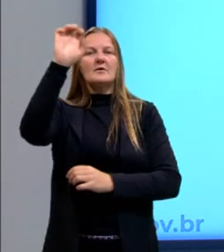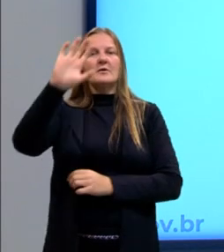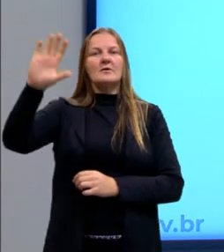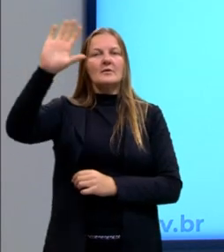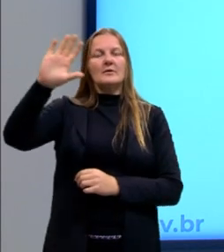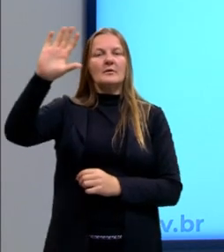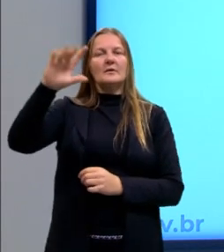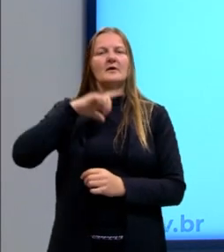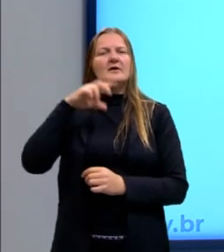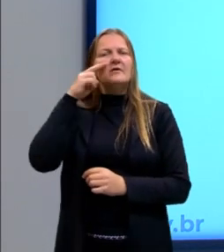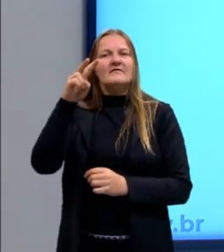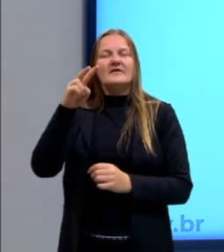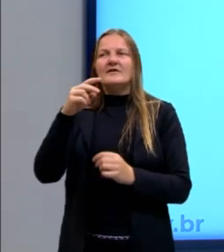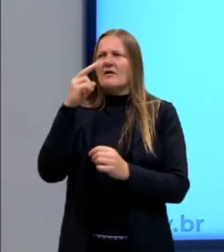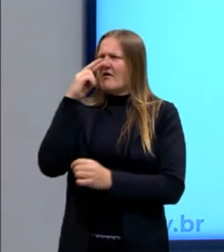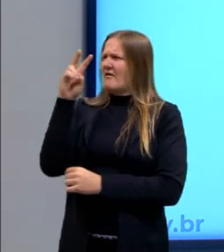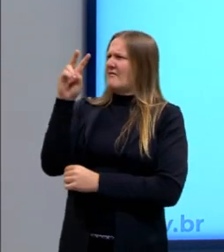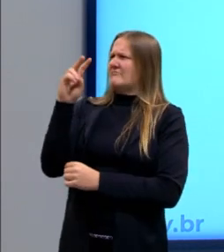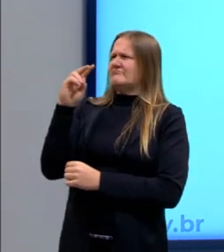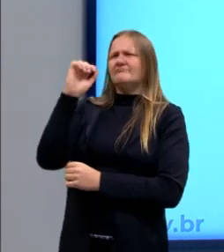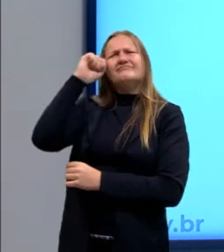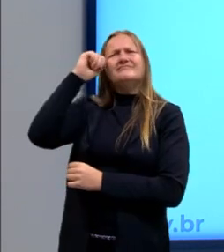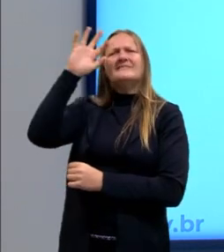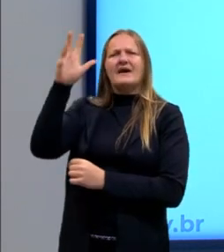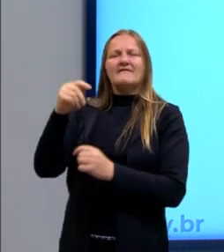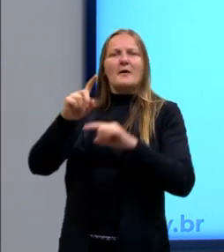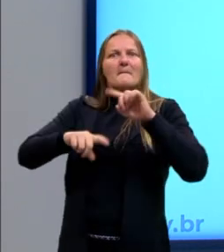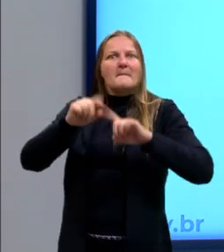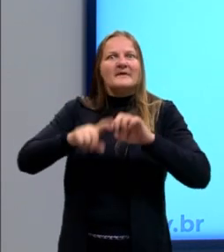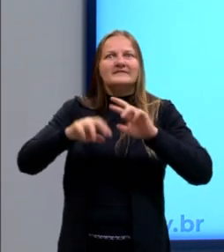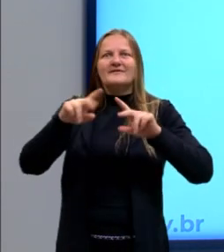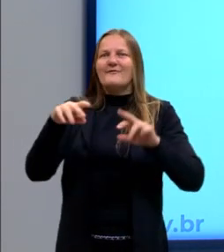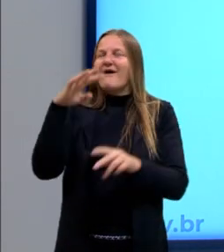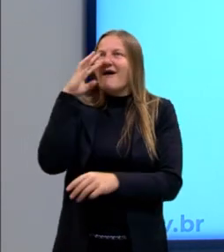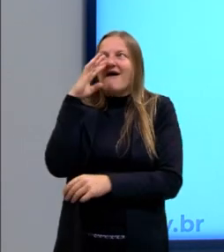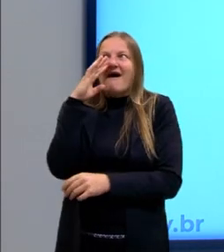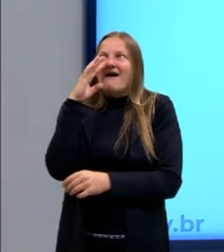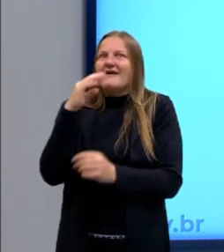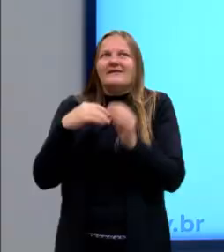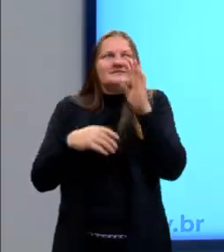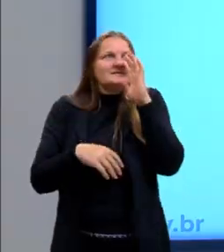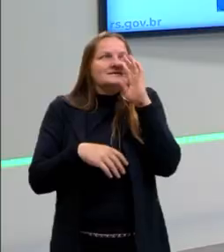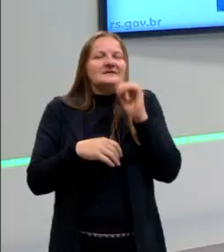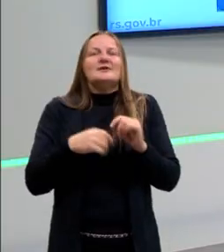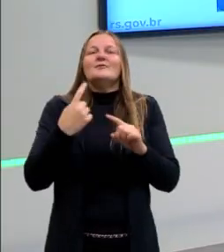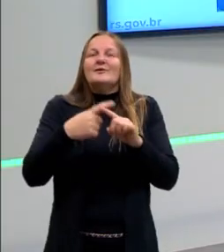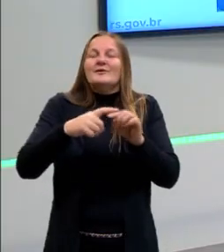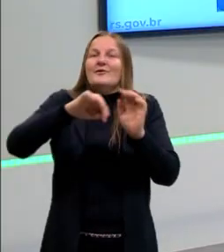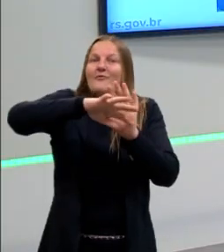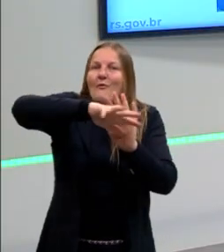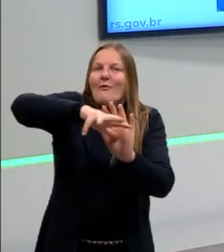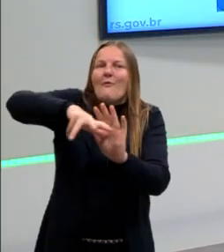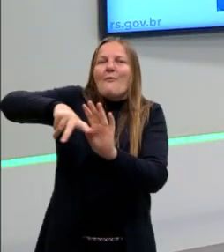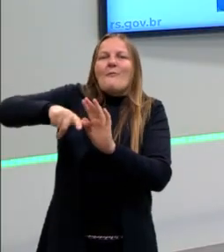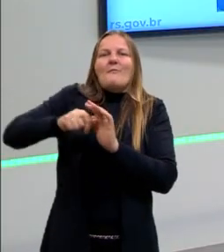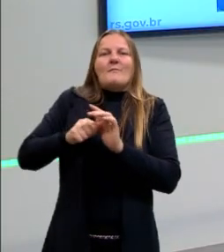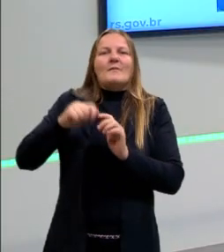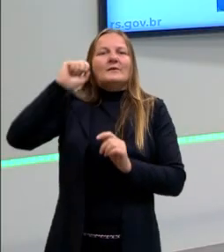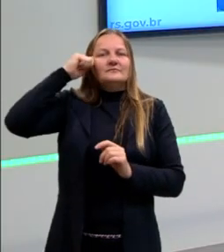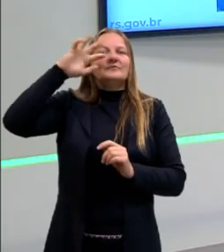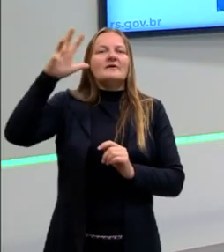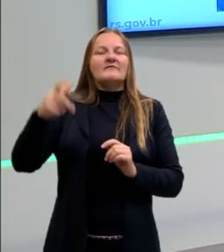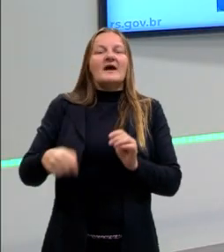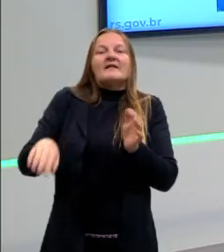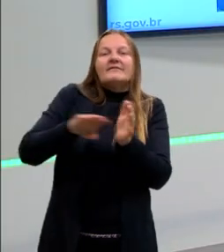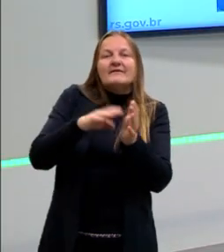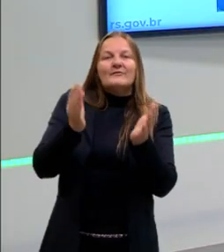diversos artefatos africanos. Esses artefatos, então, foram roubados da África. Como até hoje